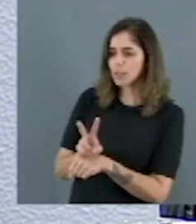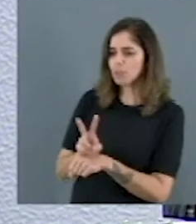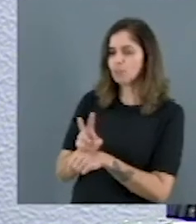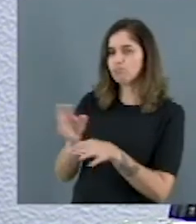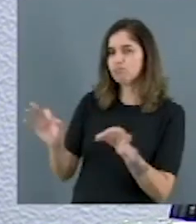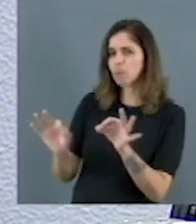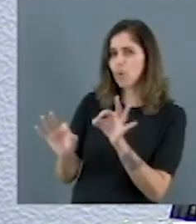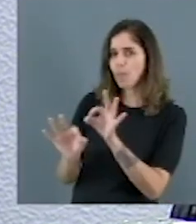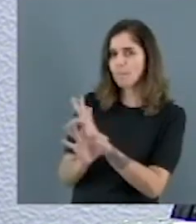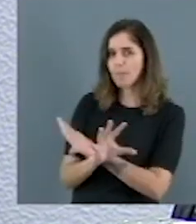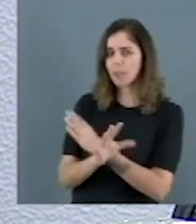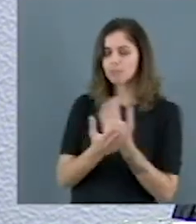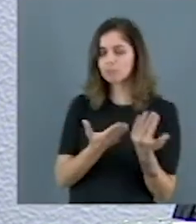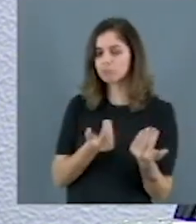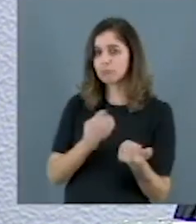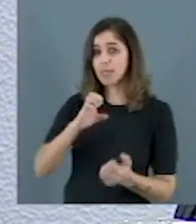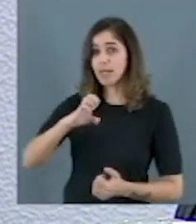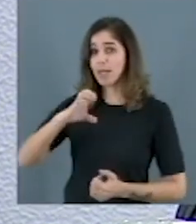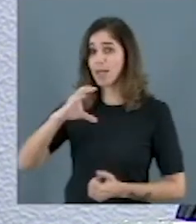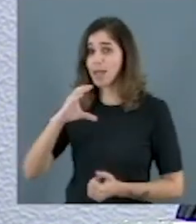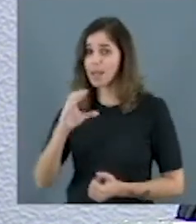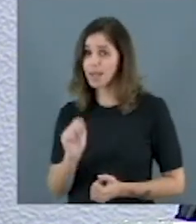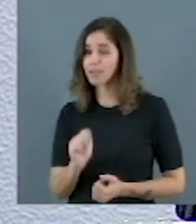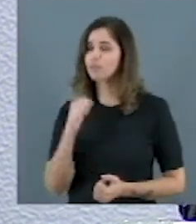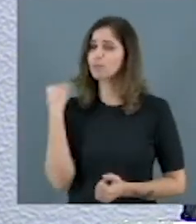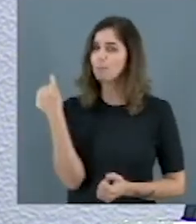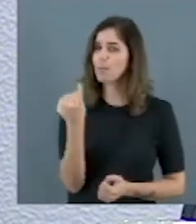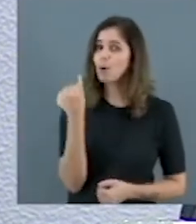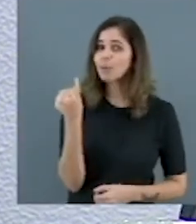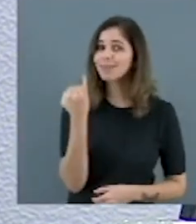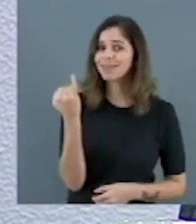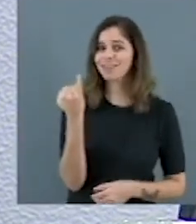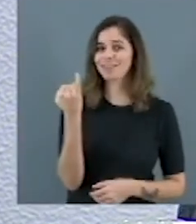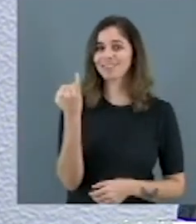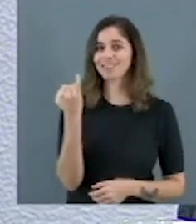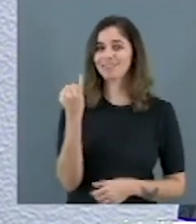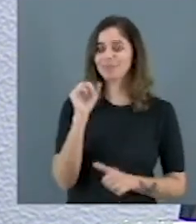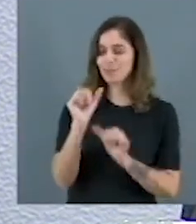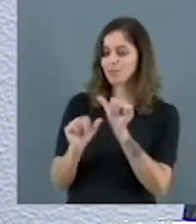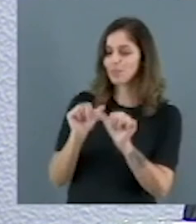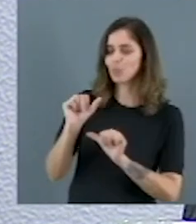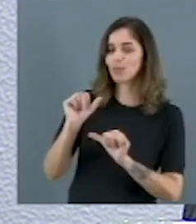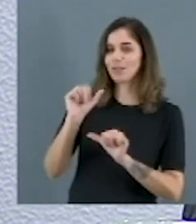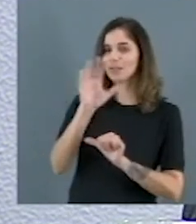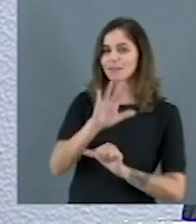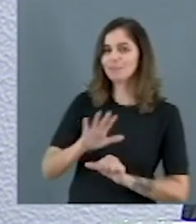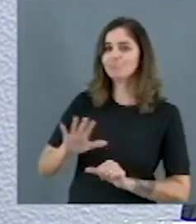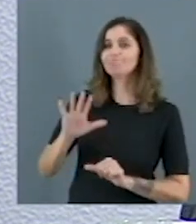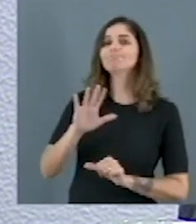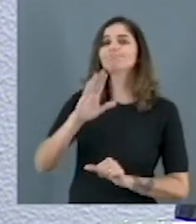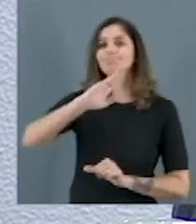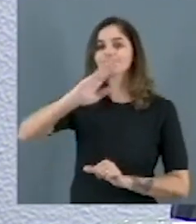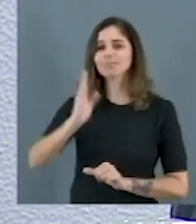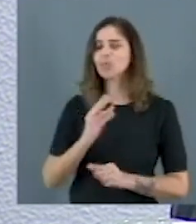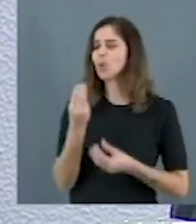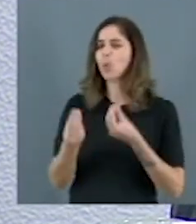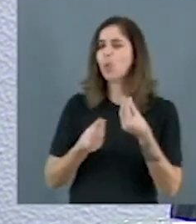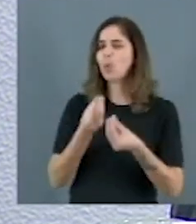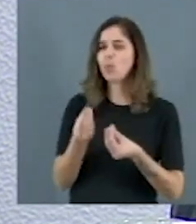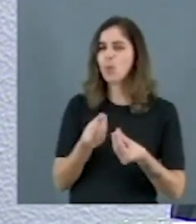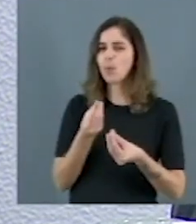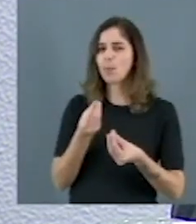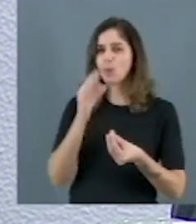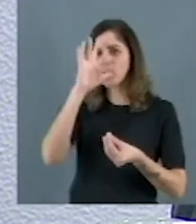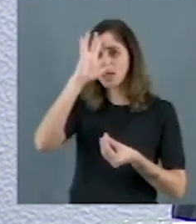advinda com o ECA, ela foi fundamental para as mudanças nesse país no entendimento de como enfrentamos as